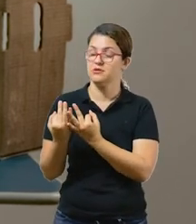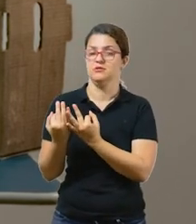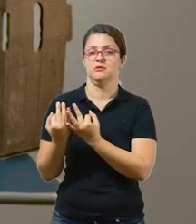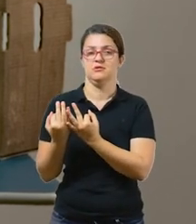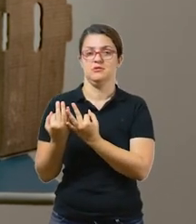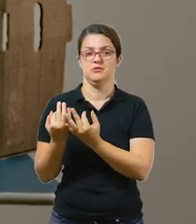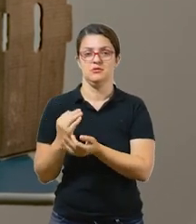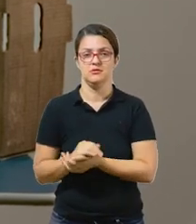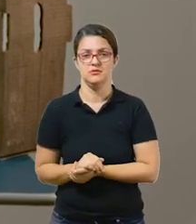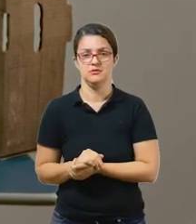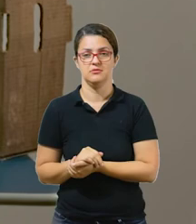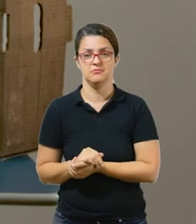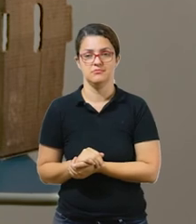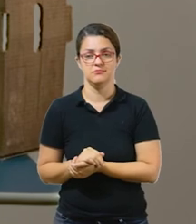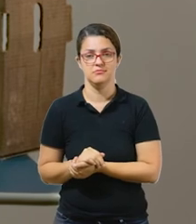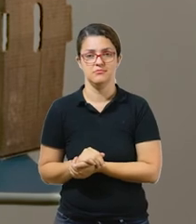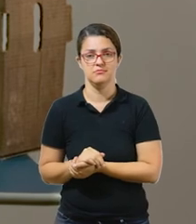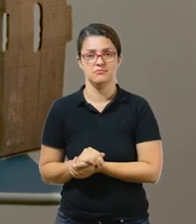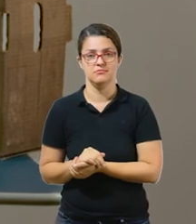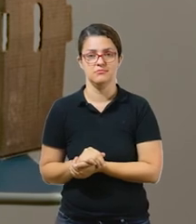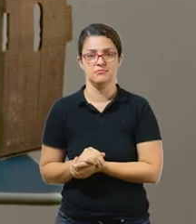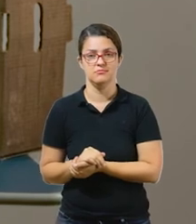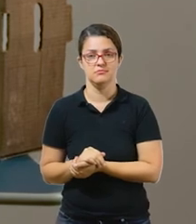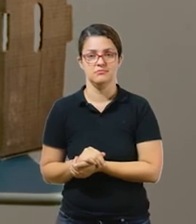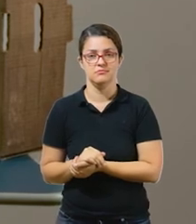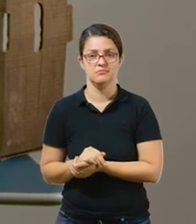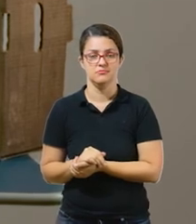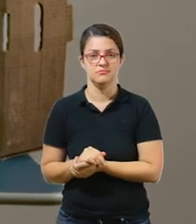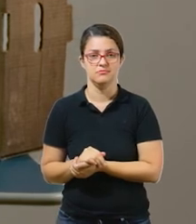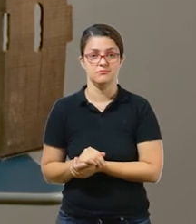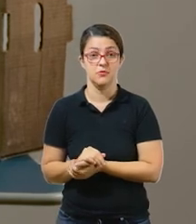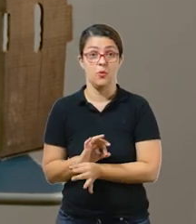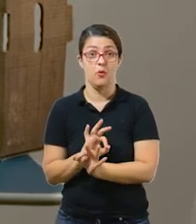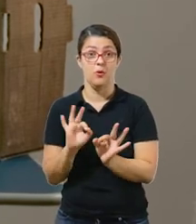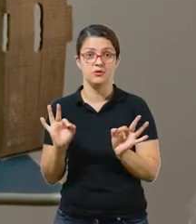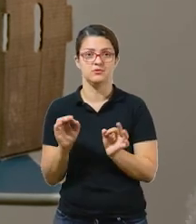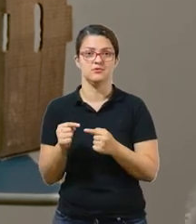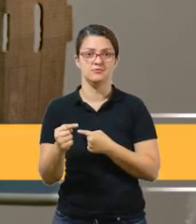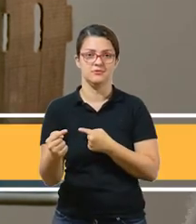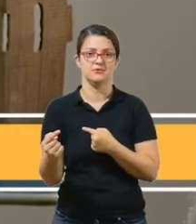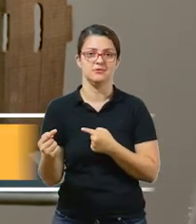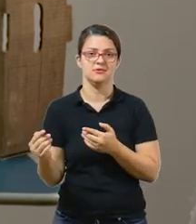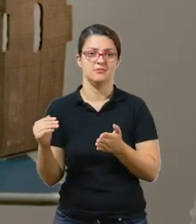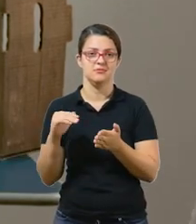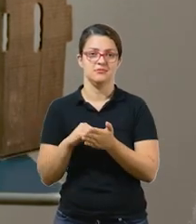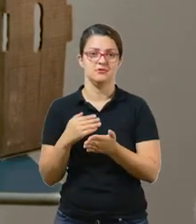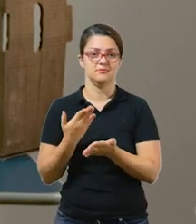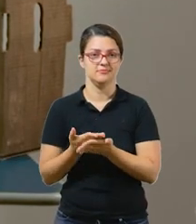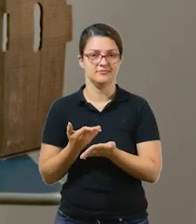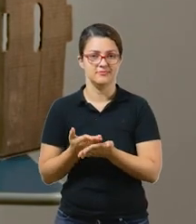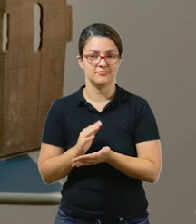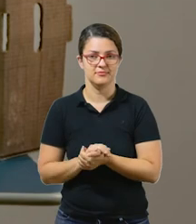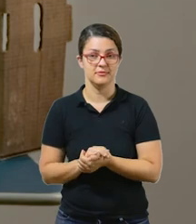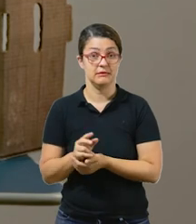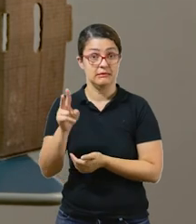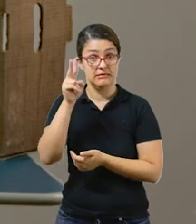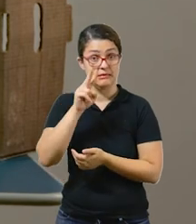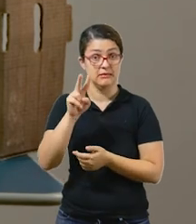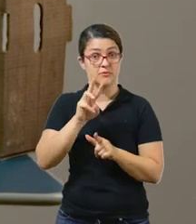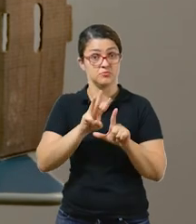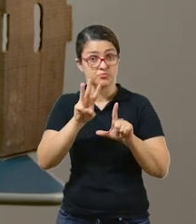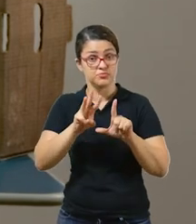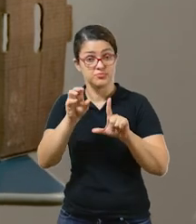sozinho ou a criança. E tenham todos uma ótima semana. Até o próximo vídeo. Não se esqueçam de